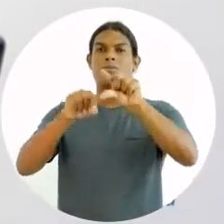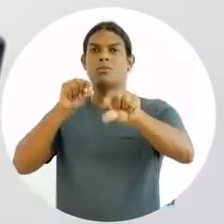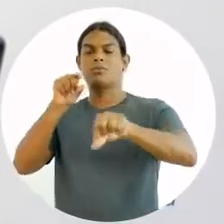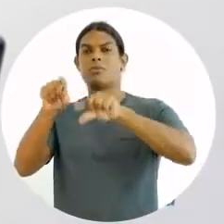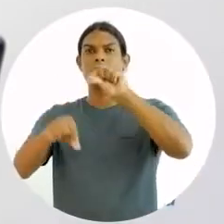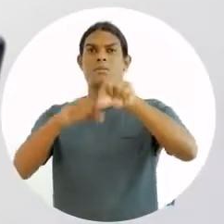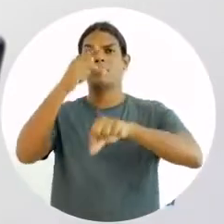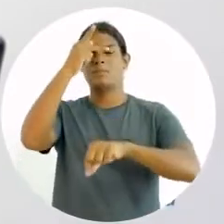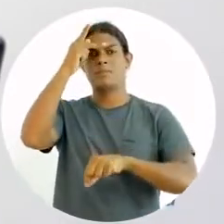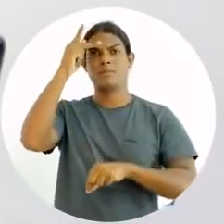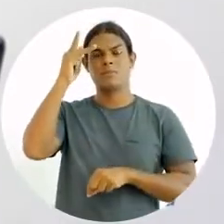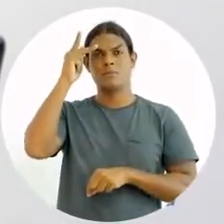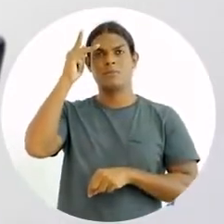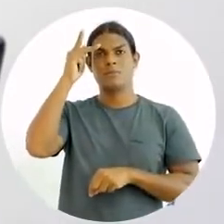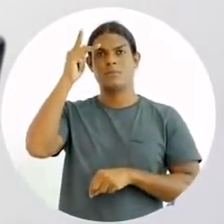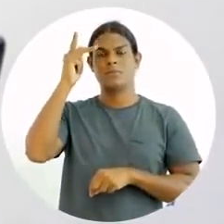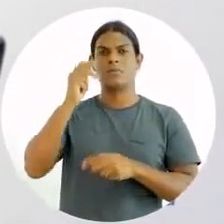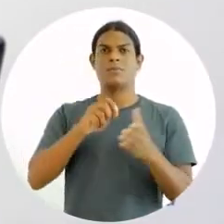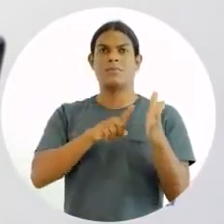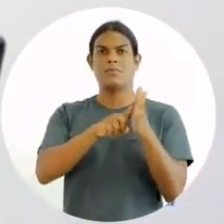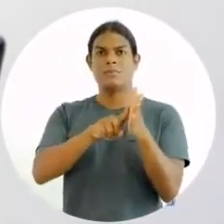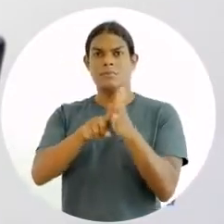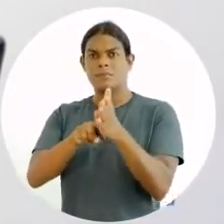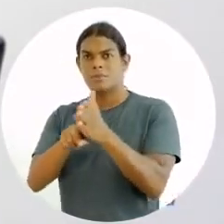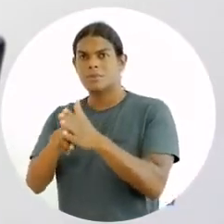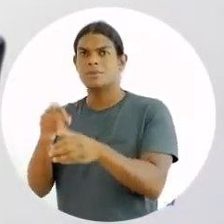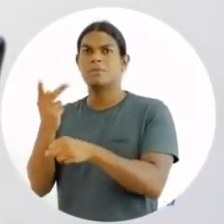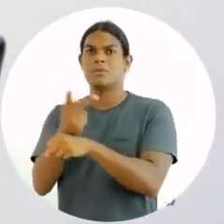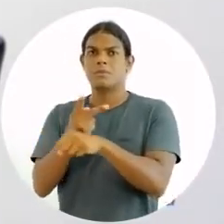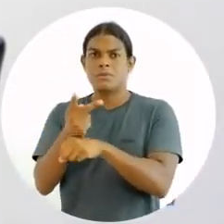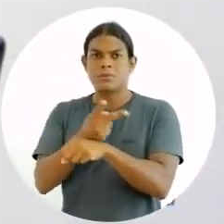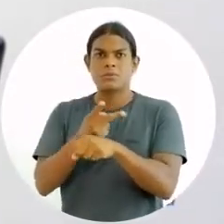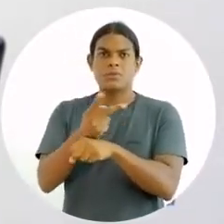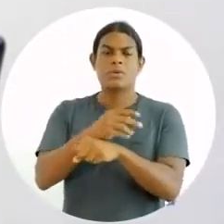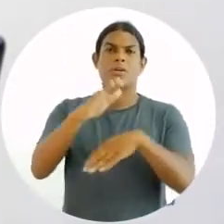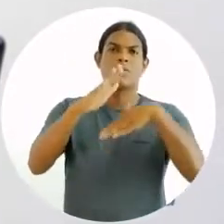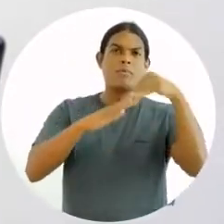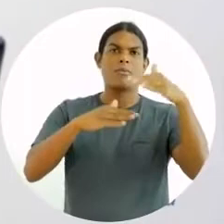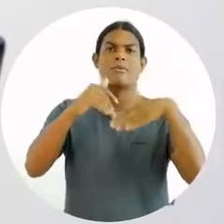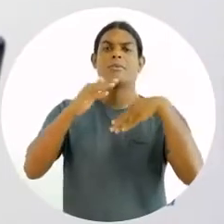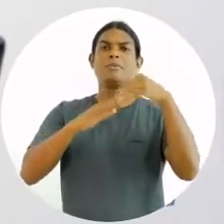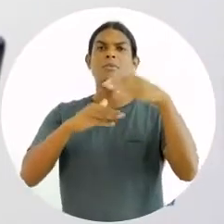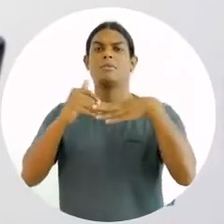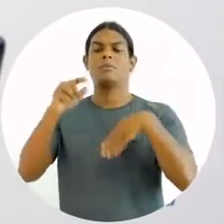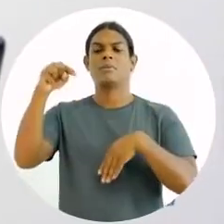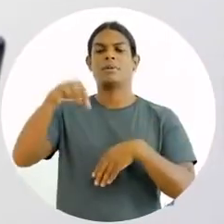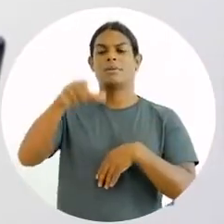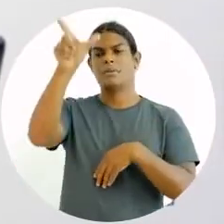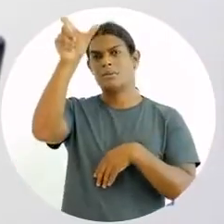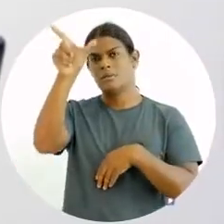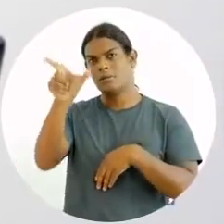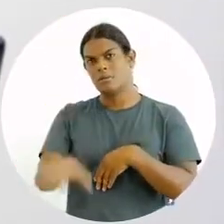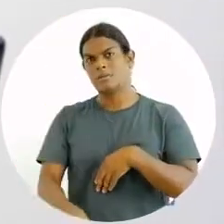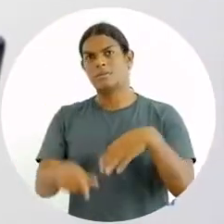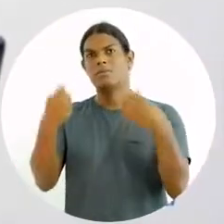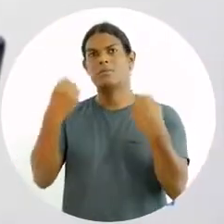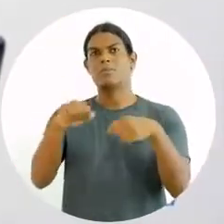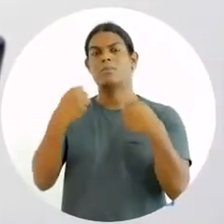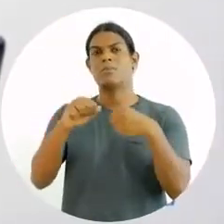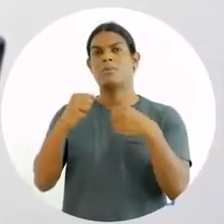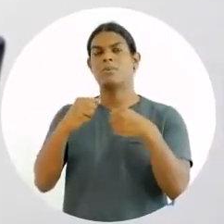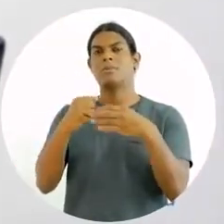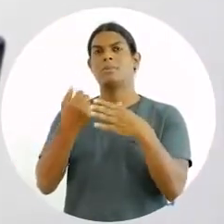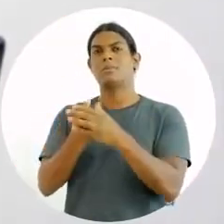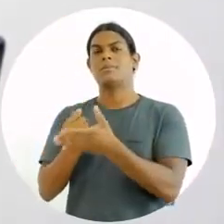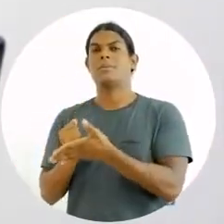seleção, por exemplo. Eu vou buscar externamente um profissional para que esse profissional possa agregar